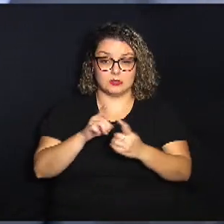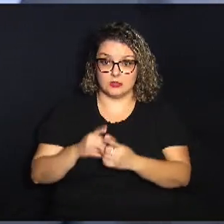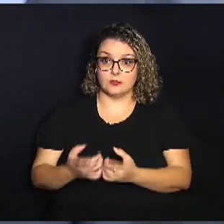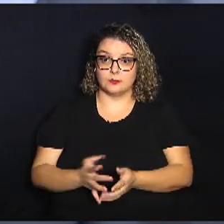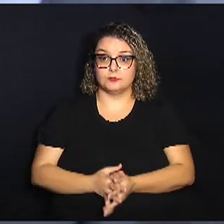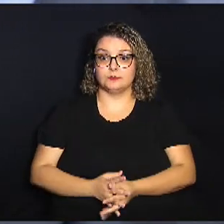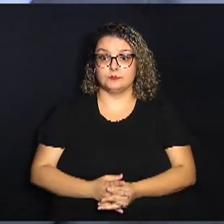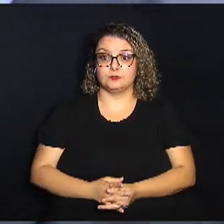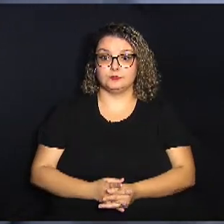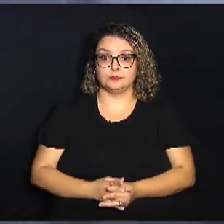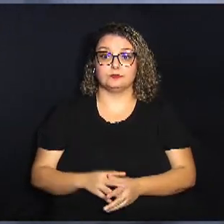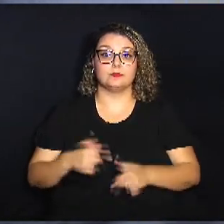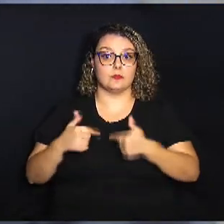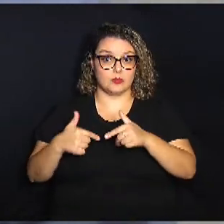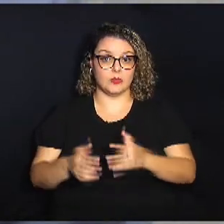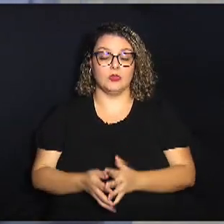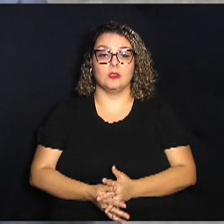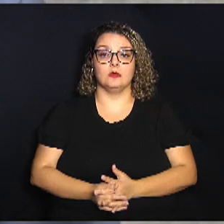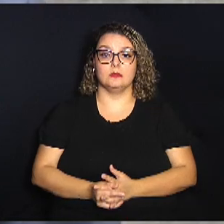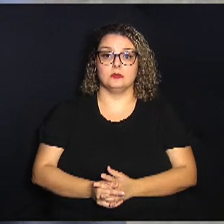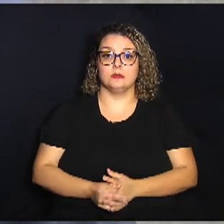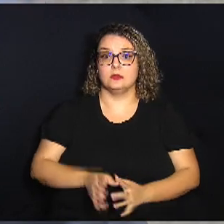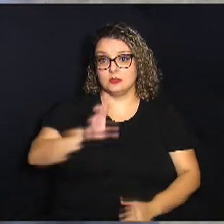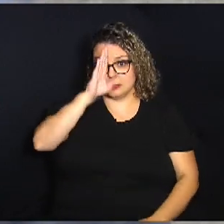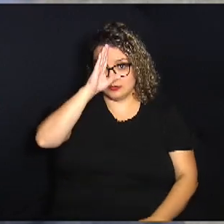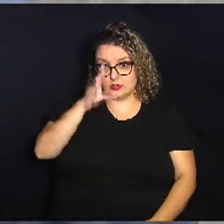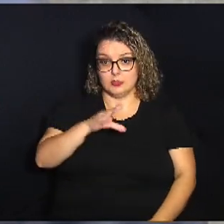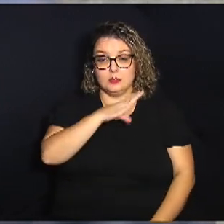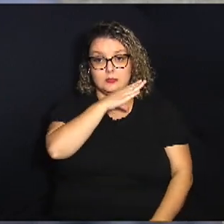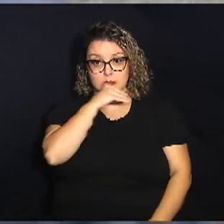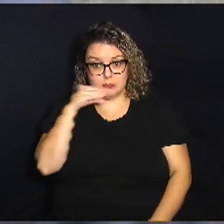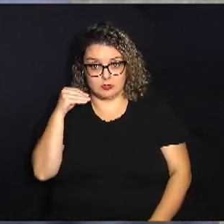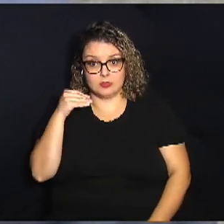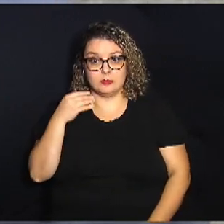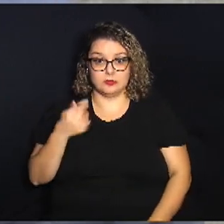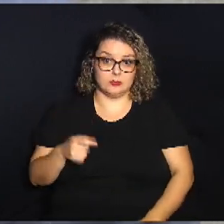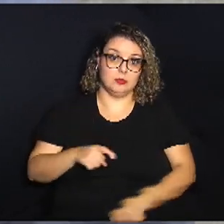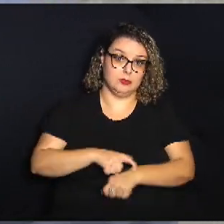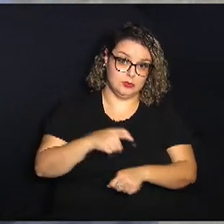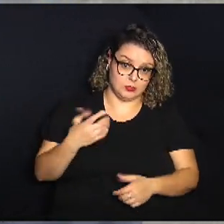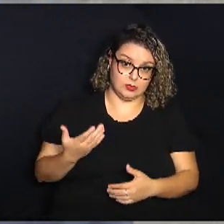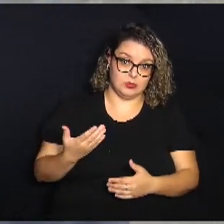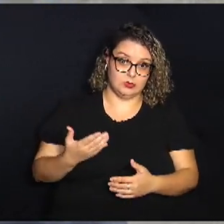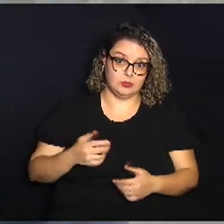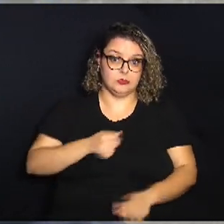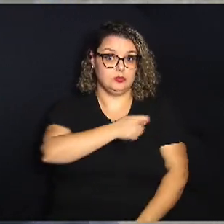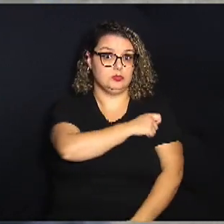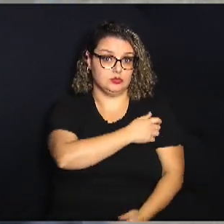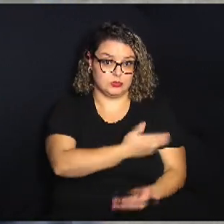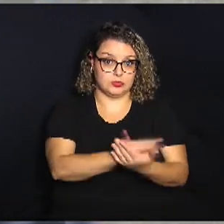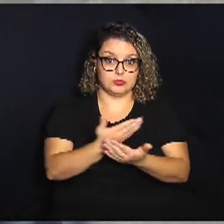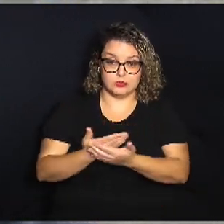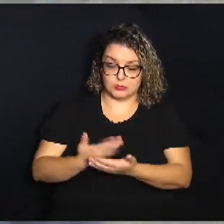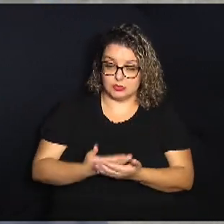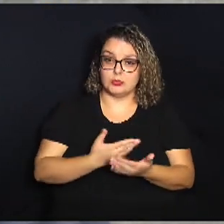para a gente trabalhar, principalmente com os adolescentes que estão em fase estudantil, aqueles adolescentes que frequentam